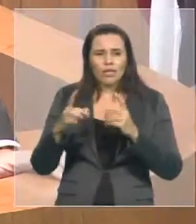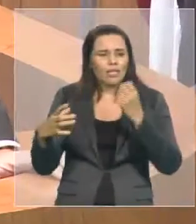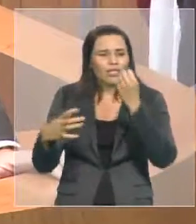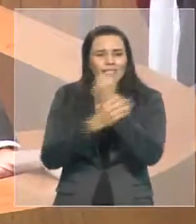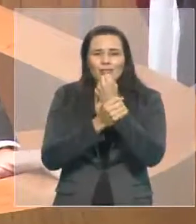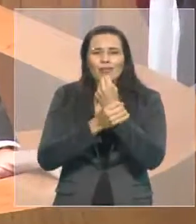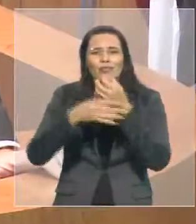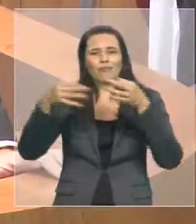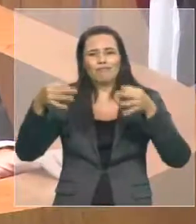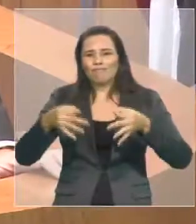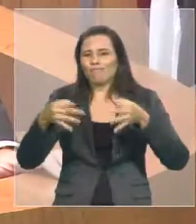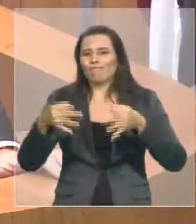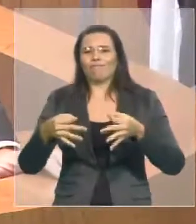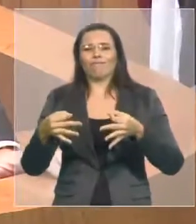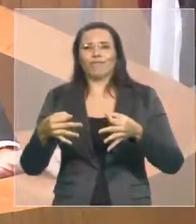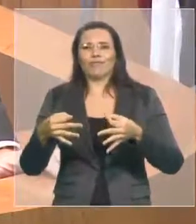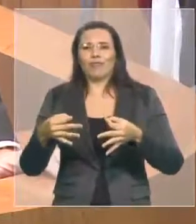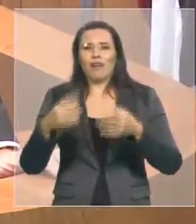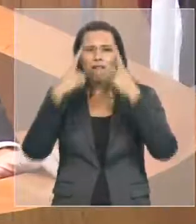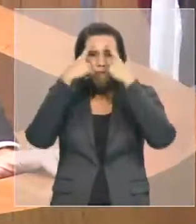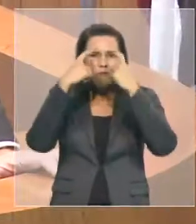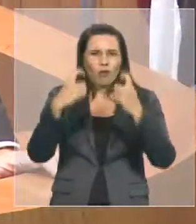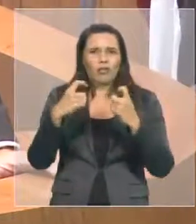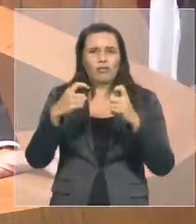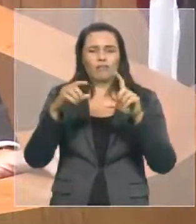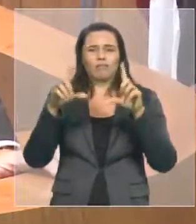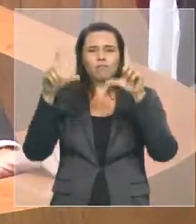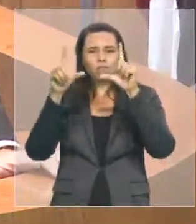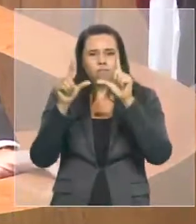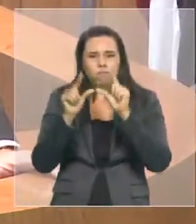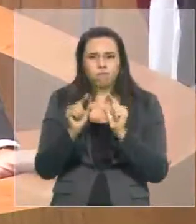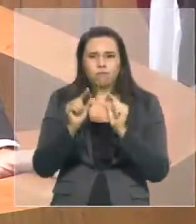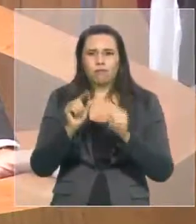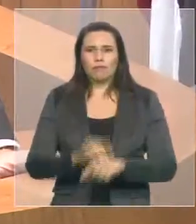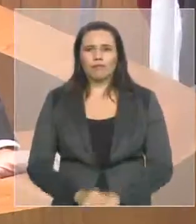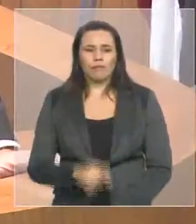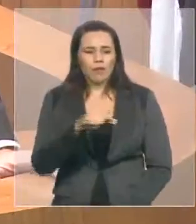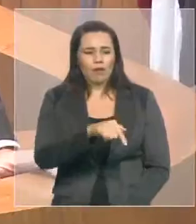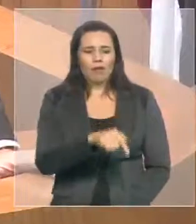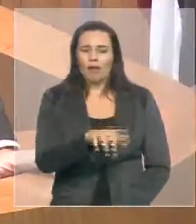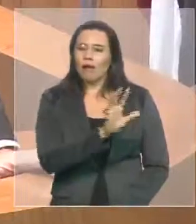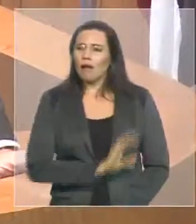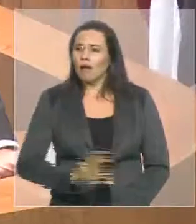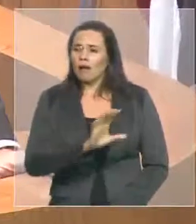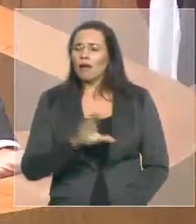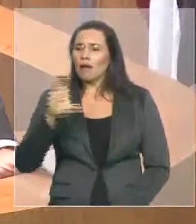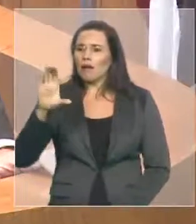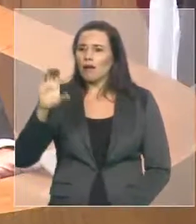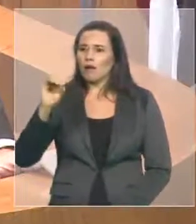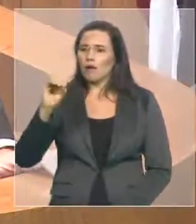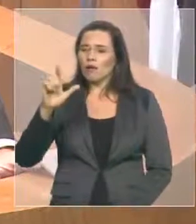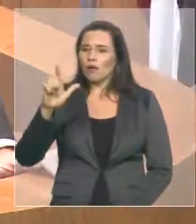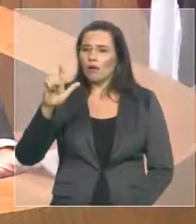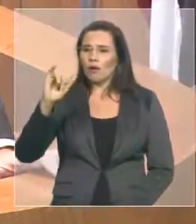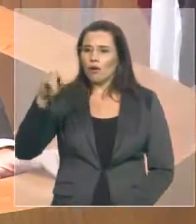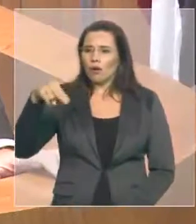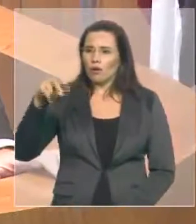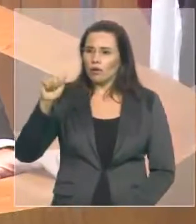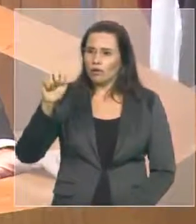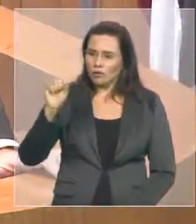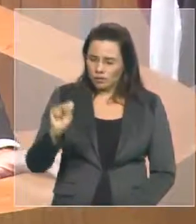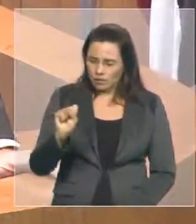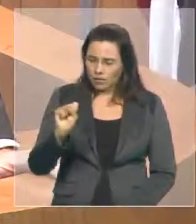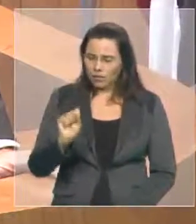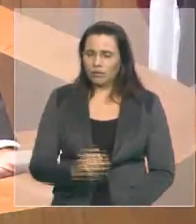Eu lamento, até porque é uma região onde faço política, a região de Colinas, quero me solidarizar com a deputada Nina,